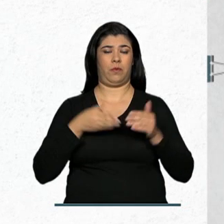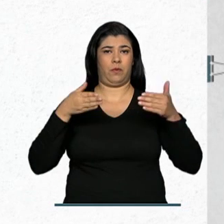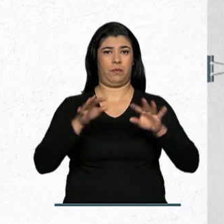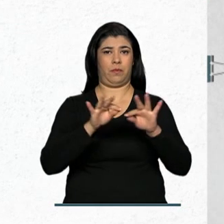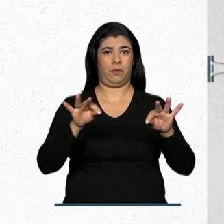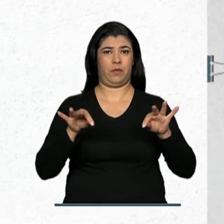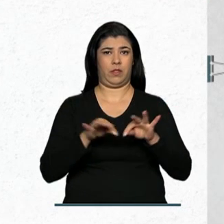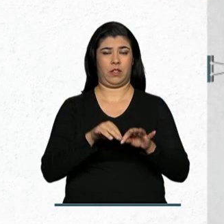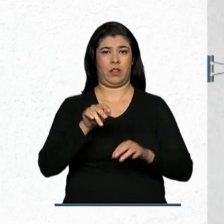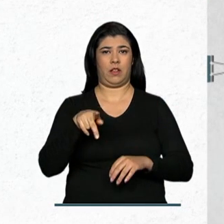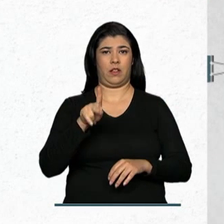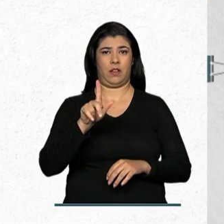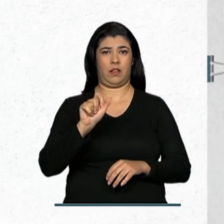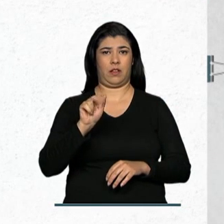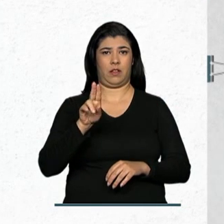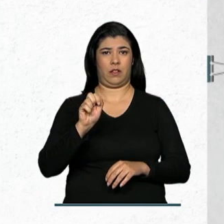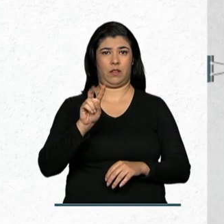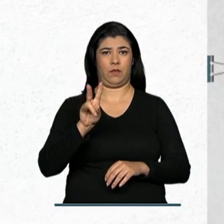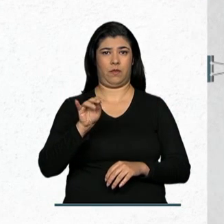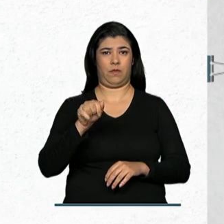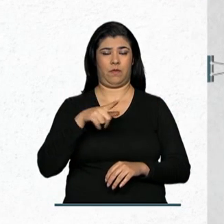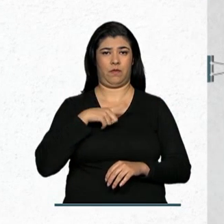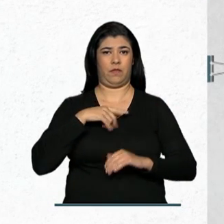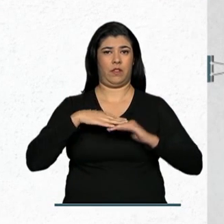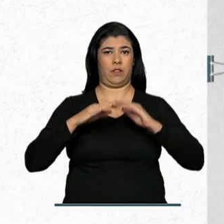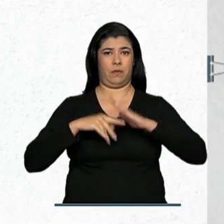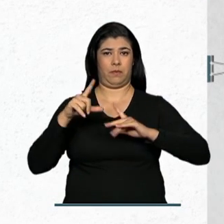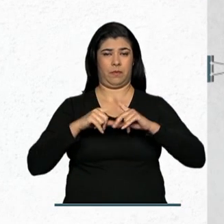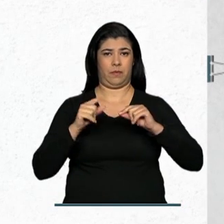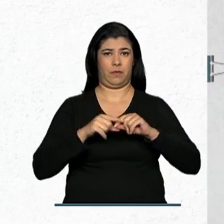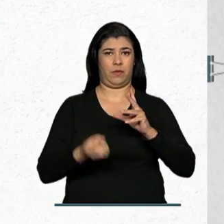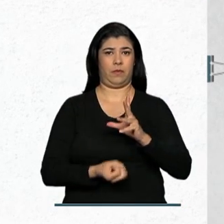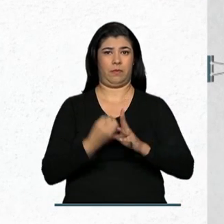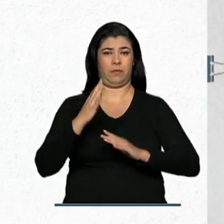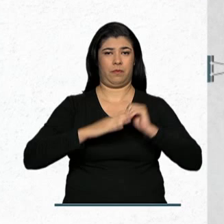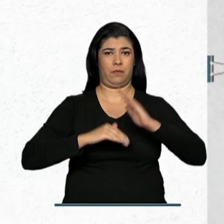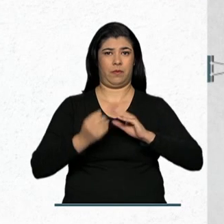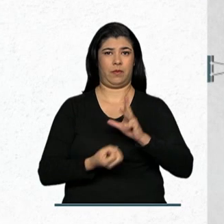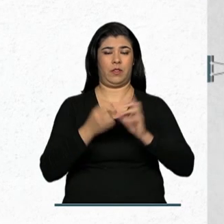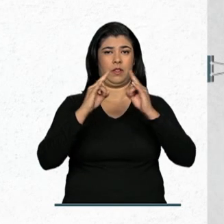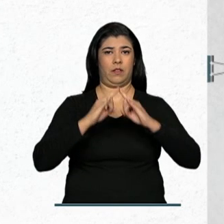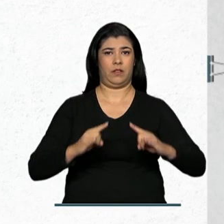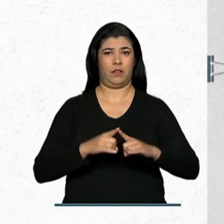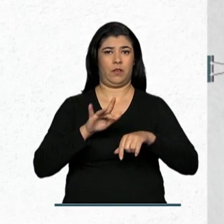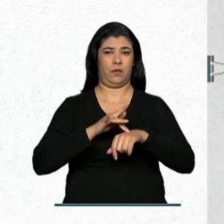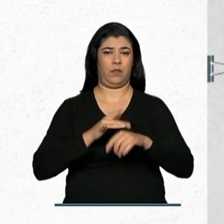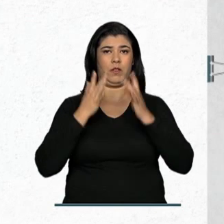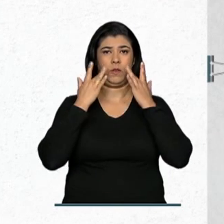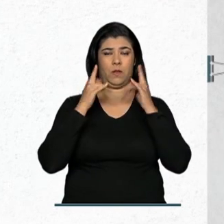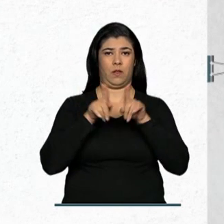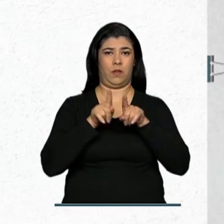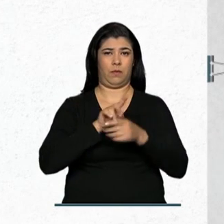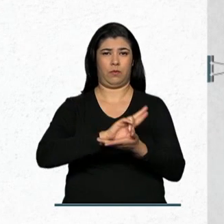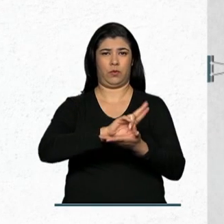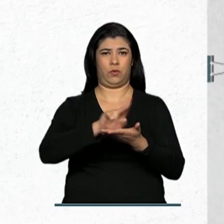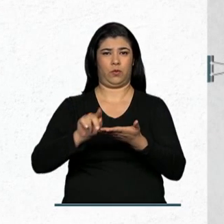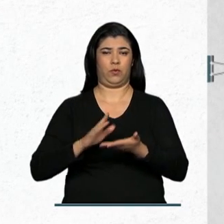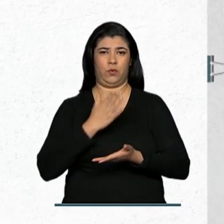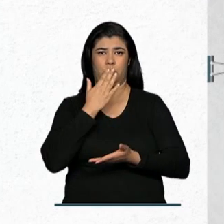em Brasília. O espaço é para atividades de pesquisa e criação nas áreas de circo, dança, teatro e suas